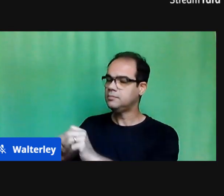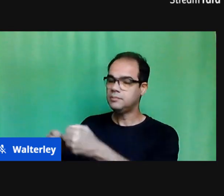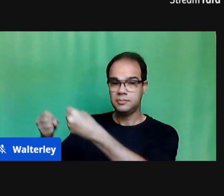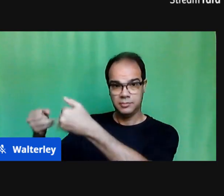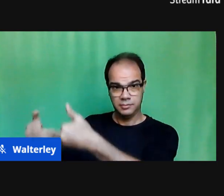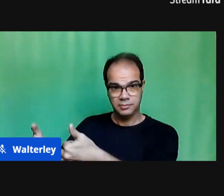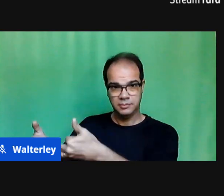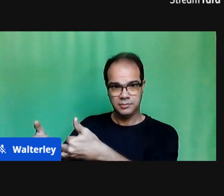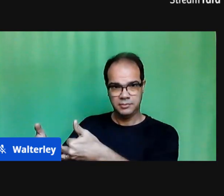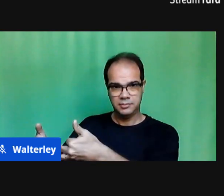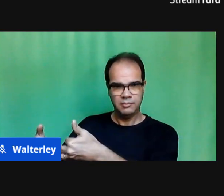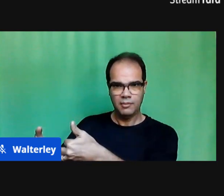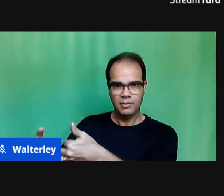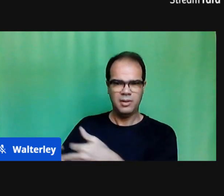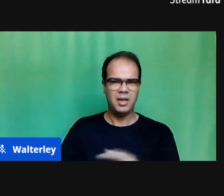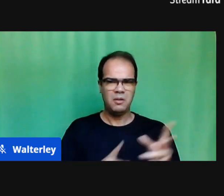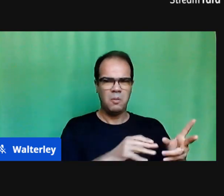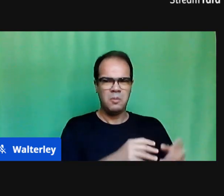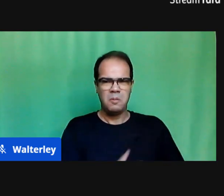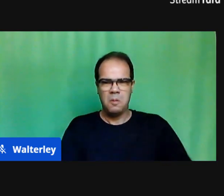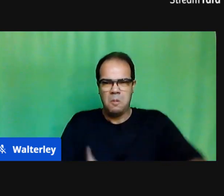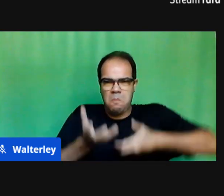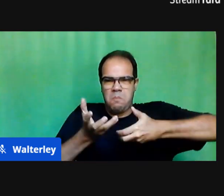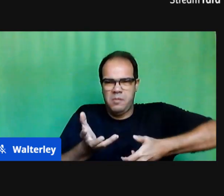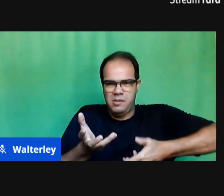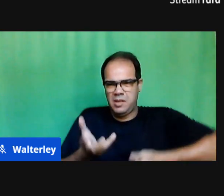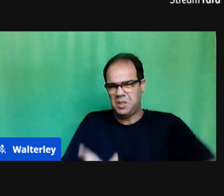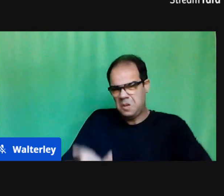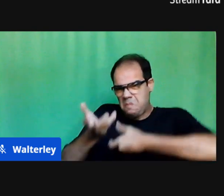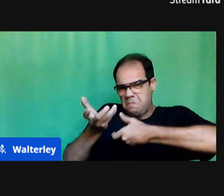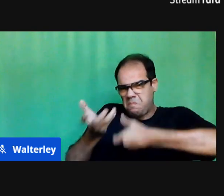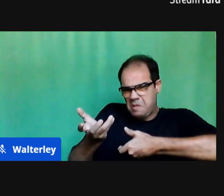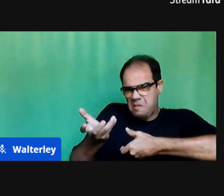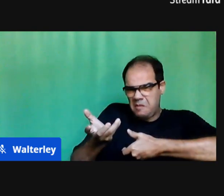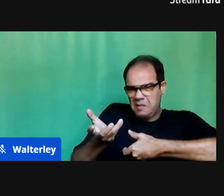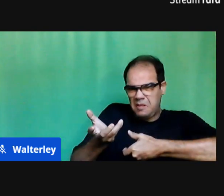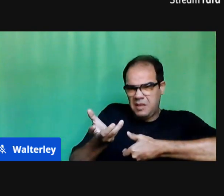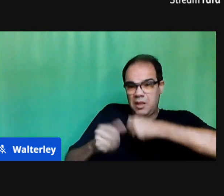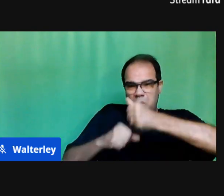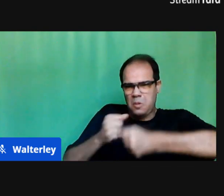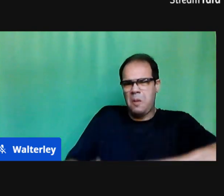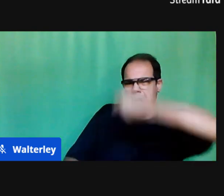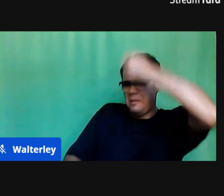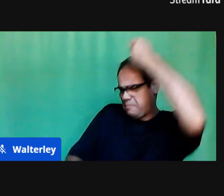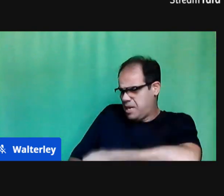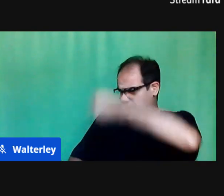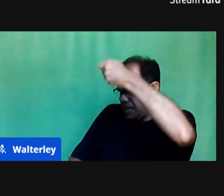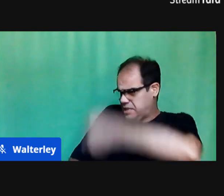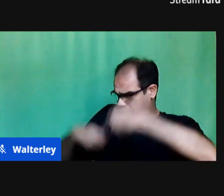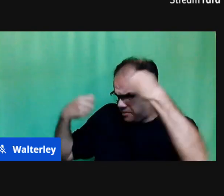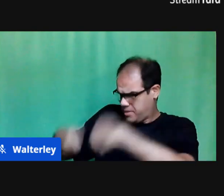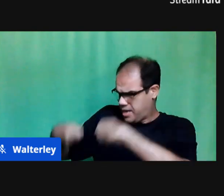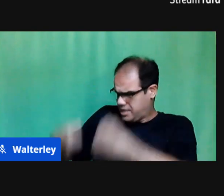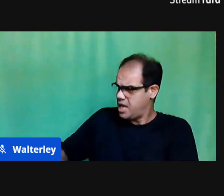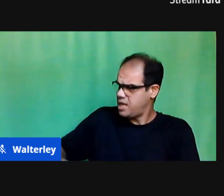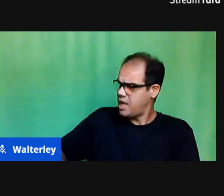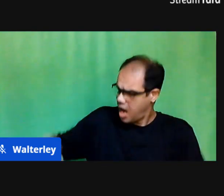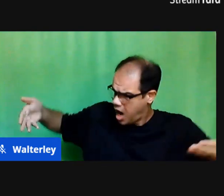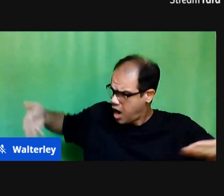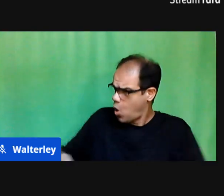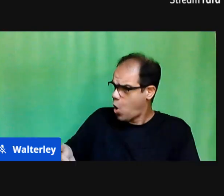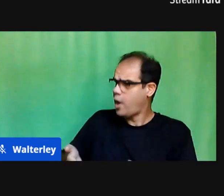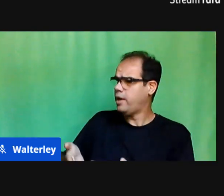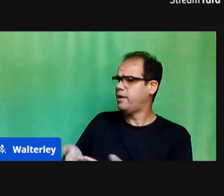agora é com vocês, vocês têm que fazer isso, vocês precisam fazer aquilo. O nosso processo sempre foi de